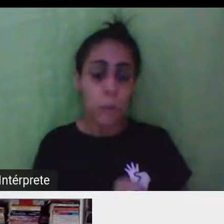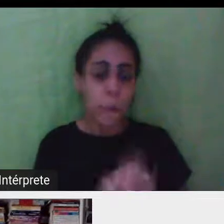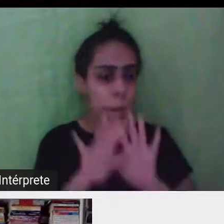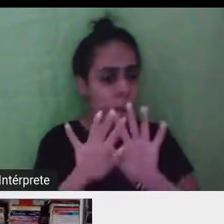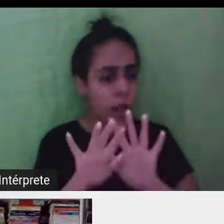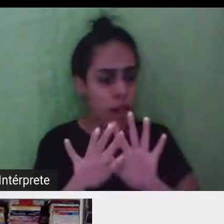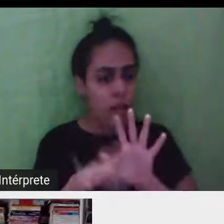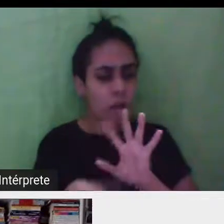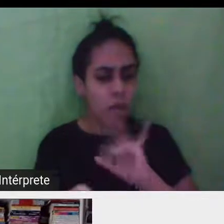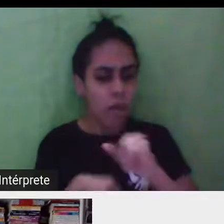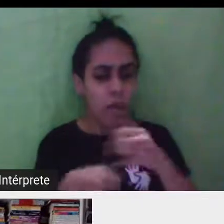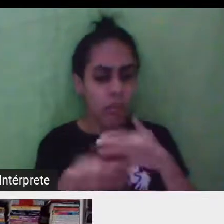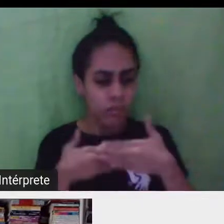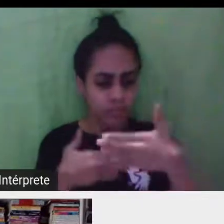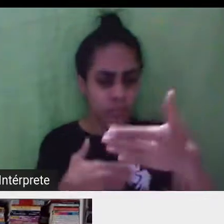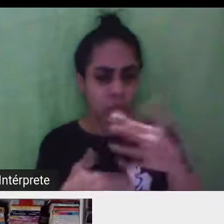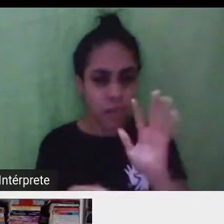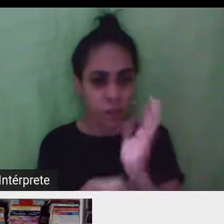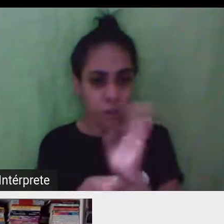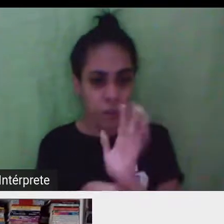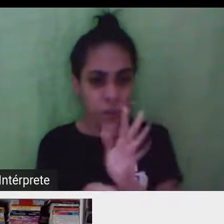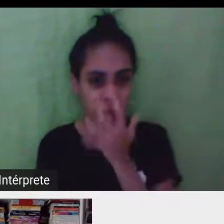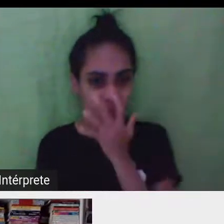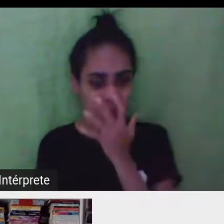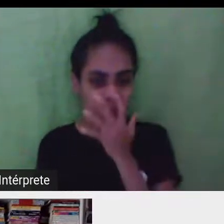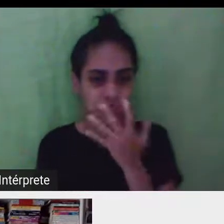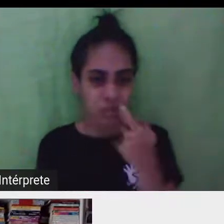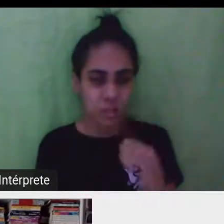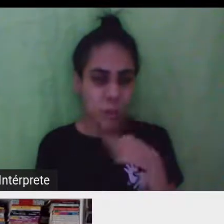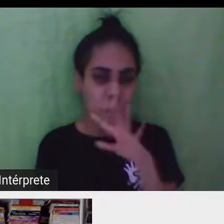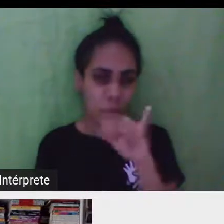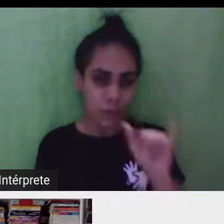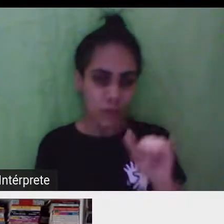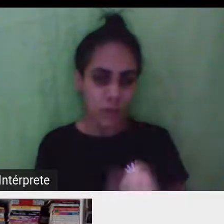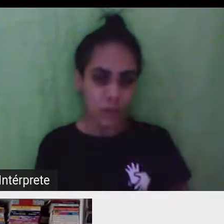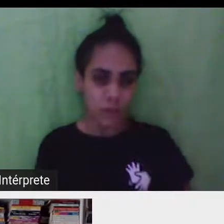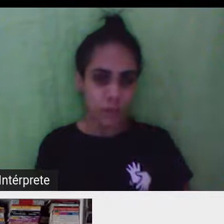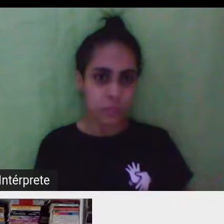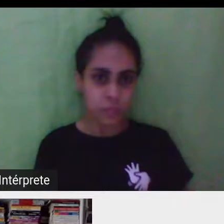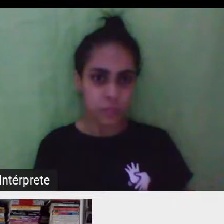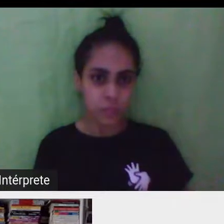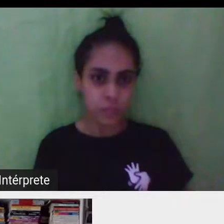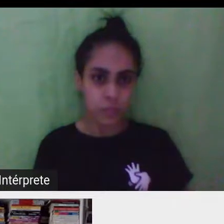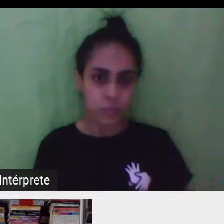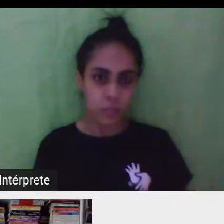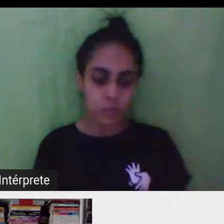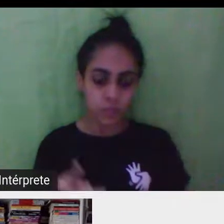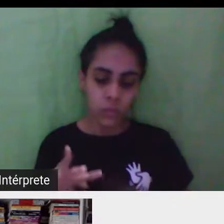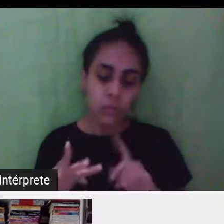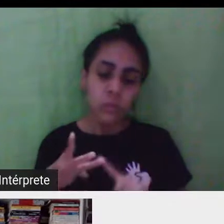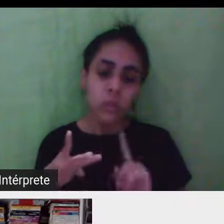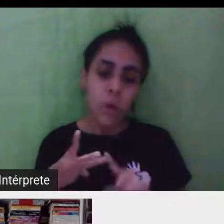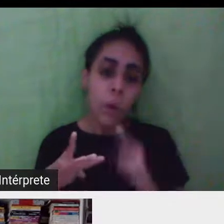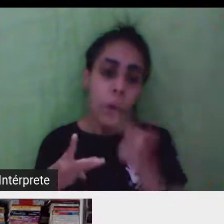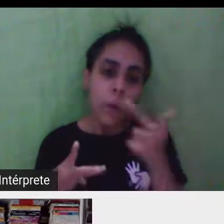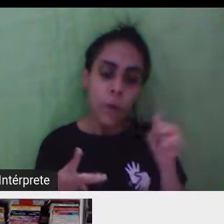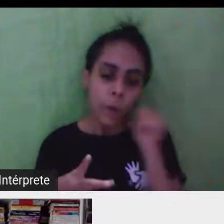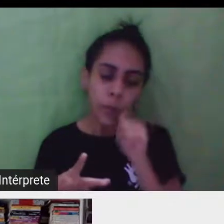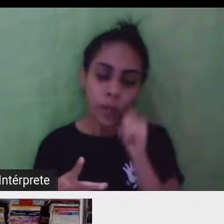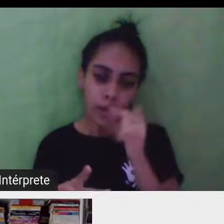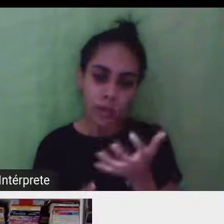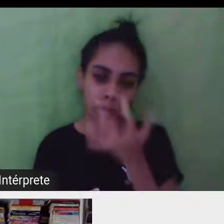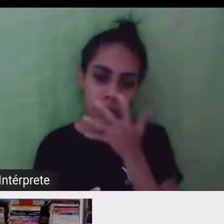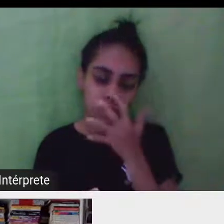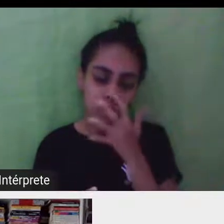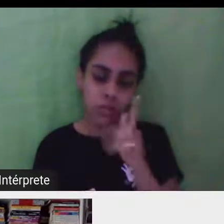final do ano eu termino de ver. E olha só, da André, da Priscila, da Germana Paula, que está aqui, Fátima